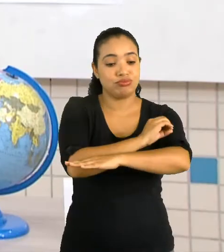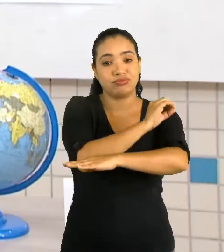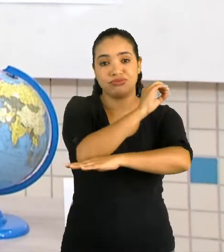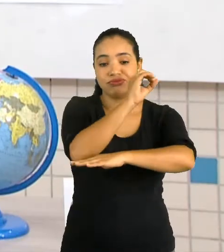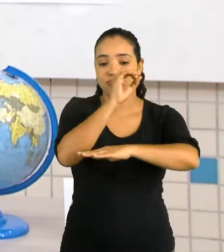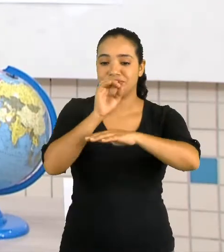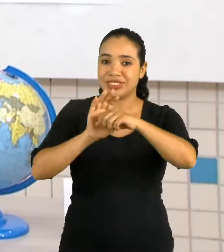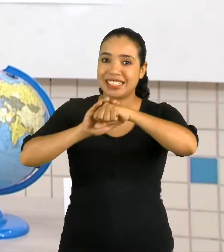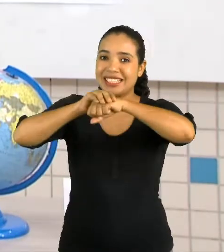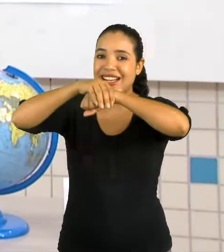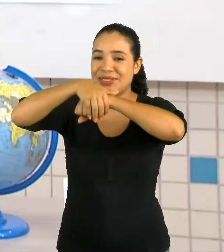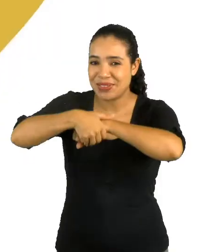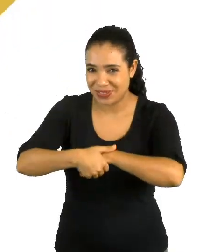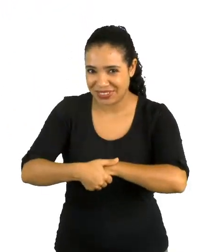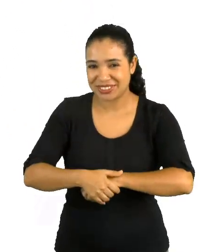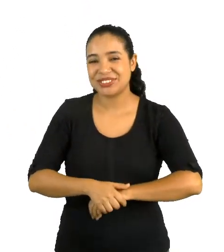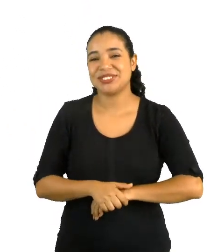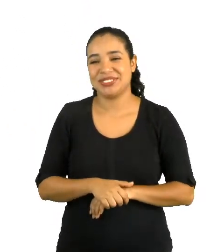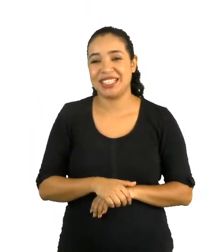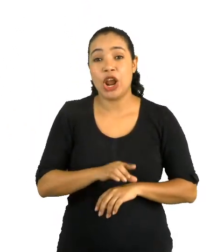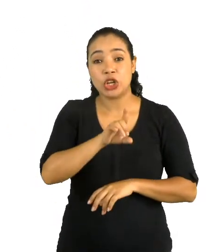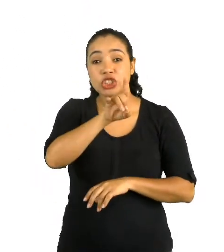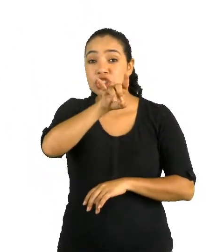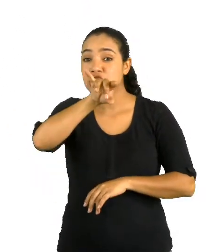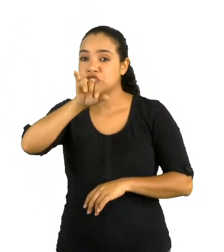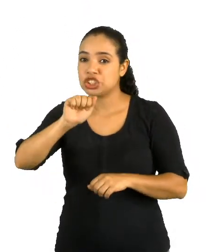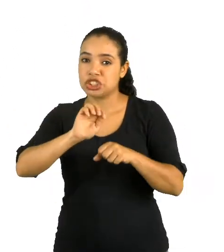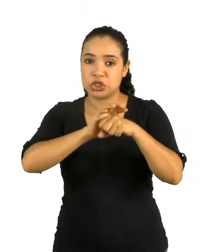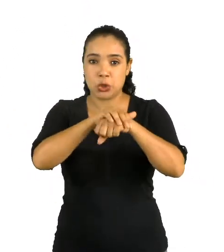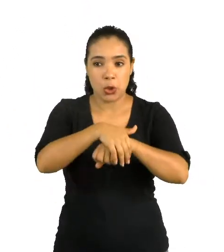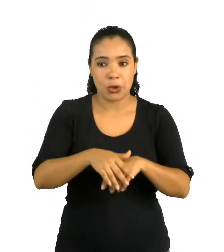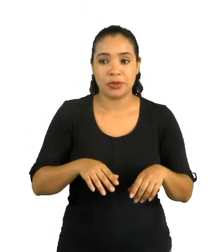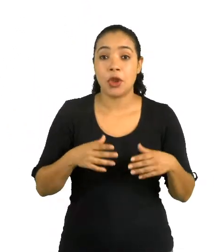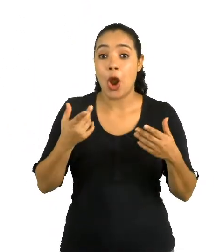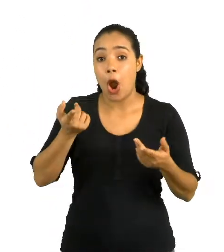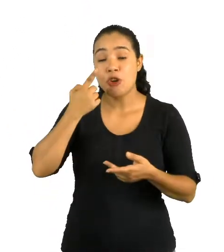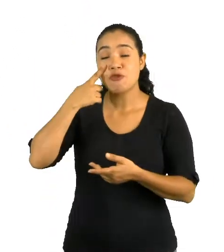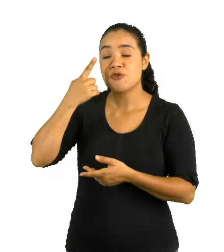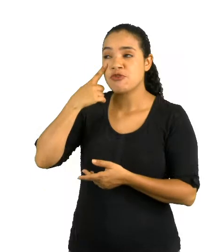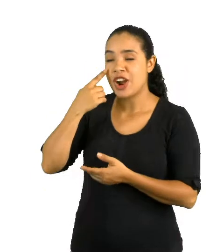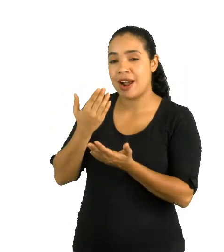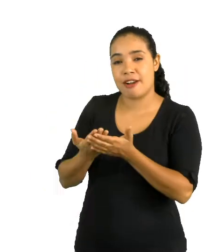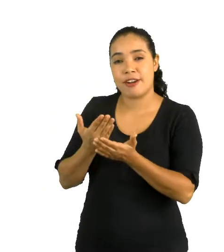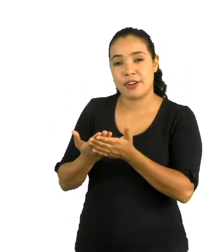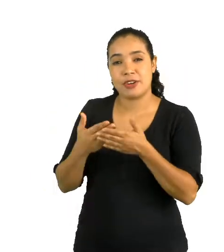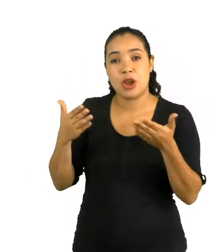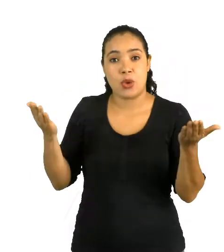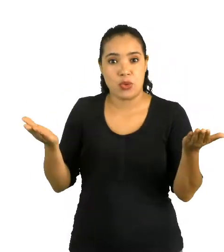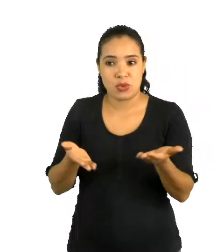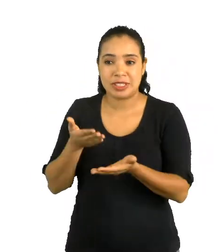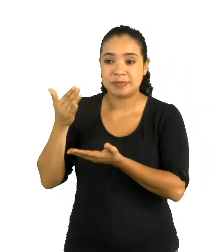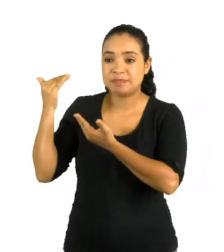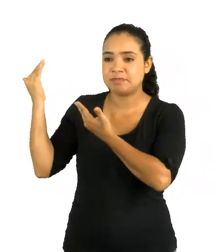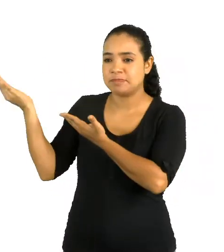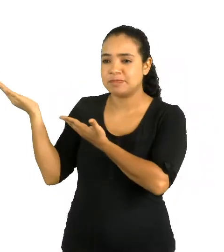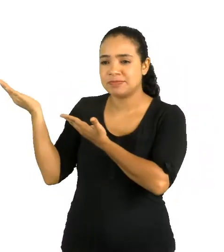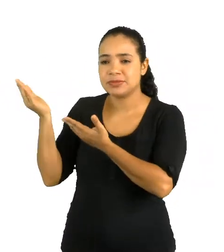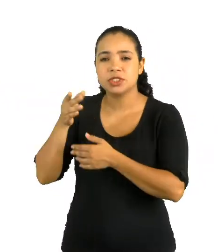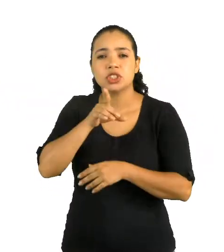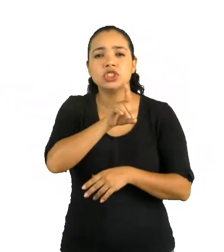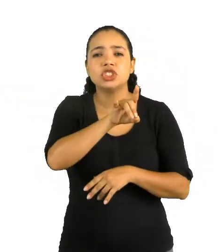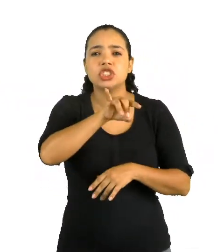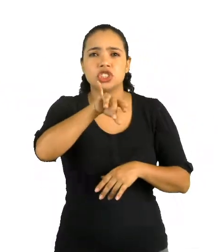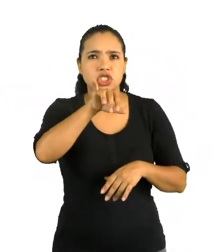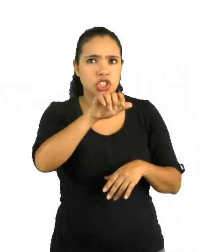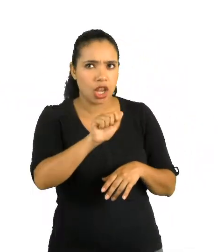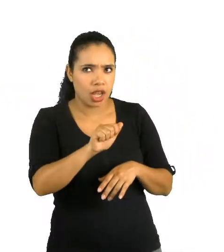a noite. Vamos ao questionamento da aula de hoje? O dia e a noite são